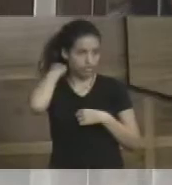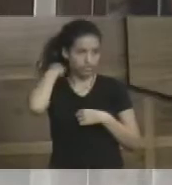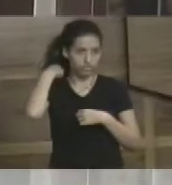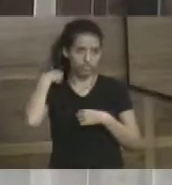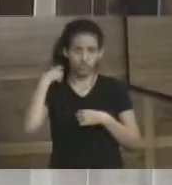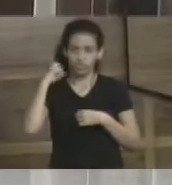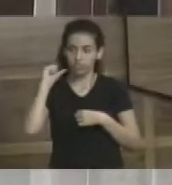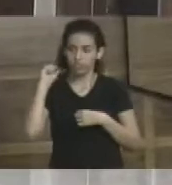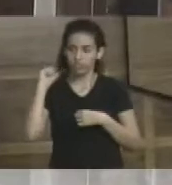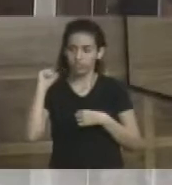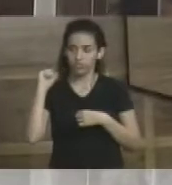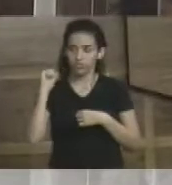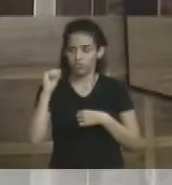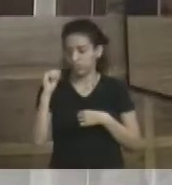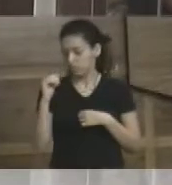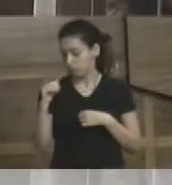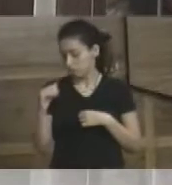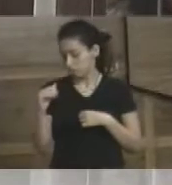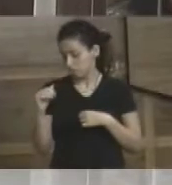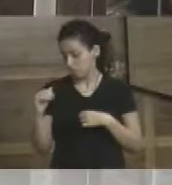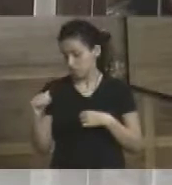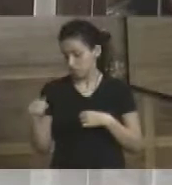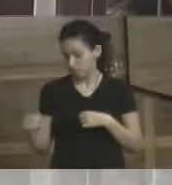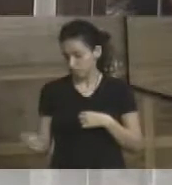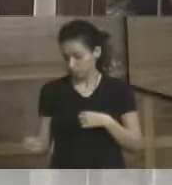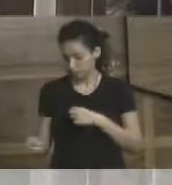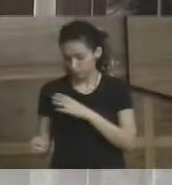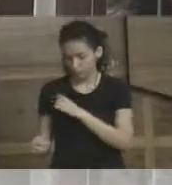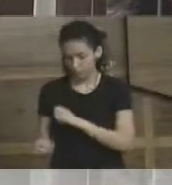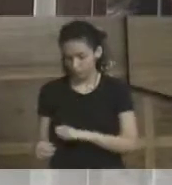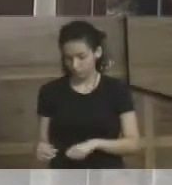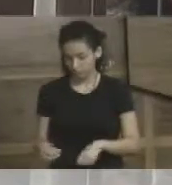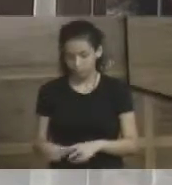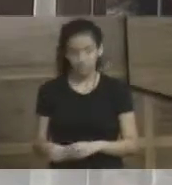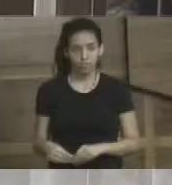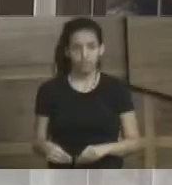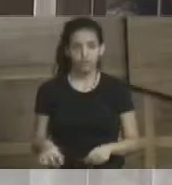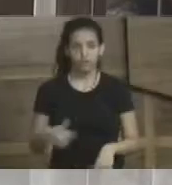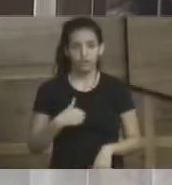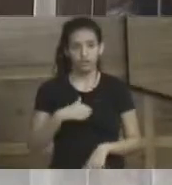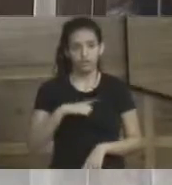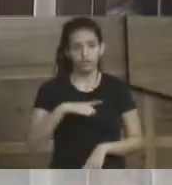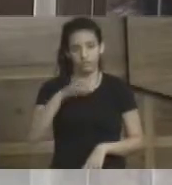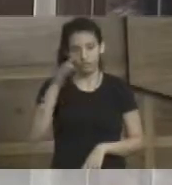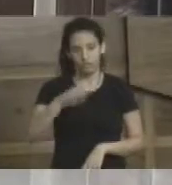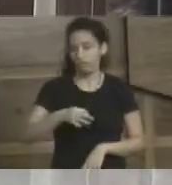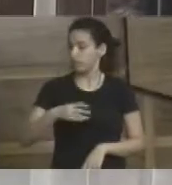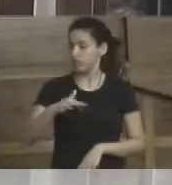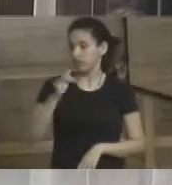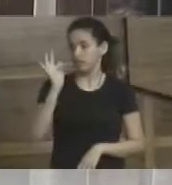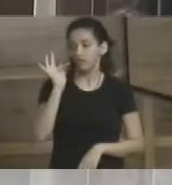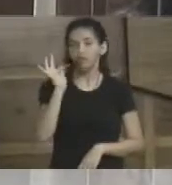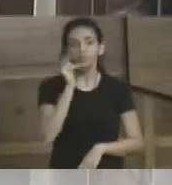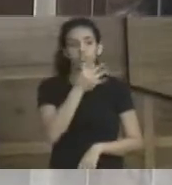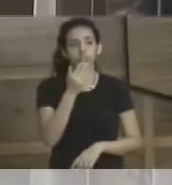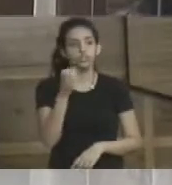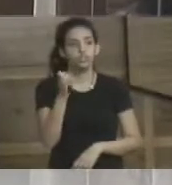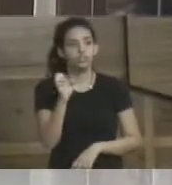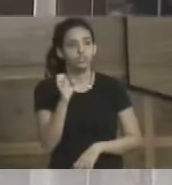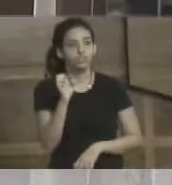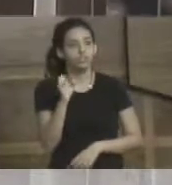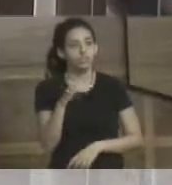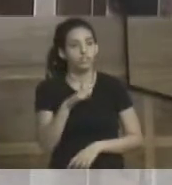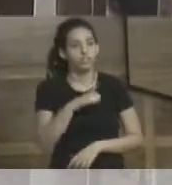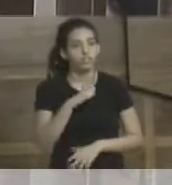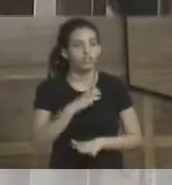tenho visto do governo passado, porque eu tenho certeza que a prioridade do Fernando é fazer, sim, e ter o cuidado e o zelo pelo dinheiro